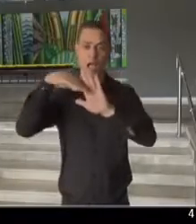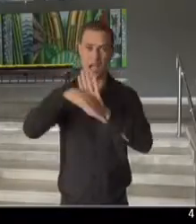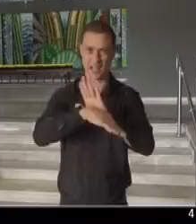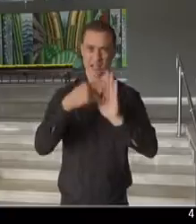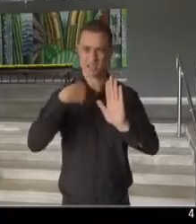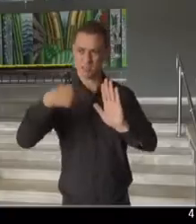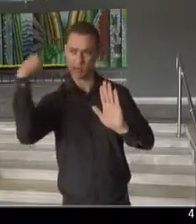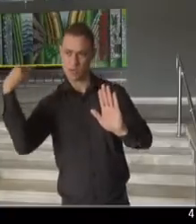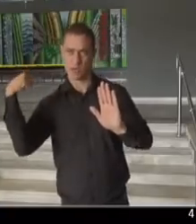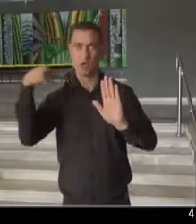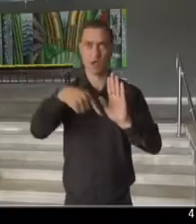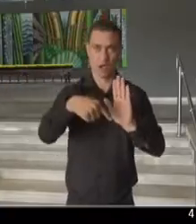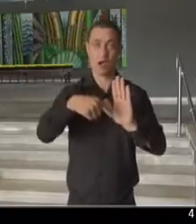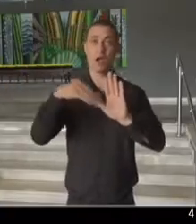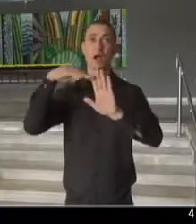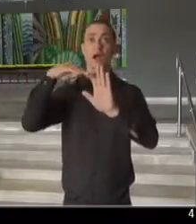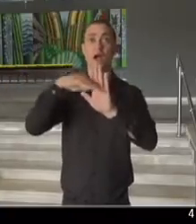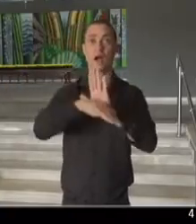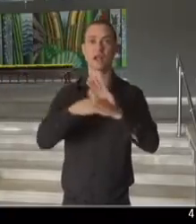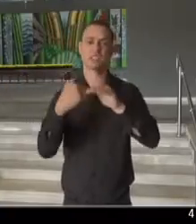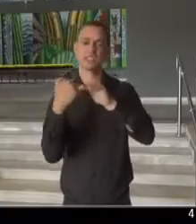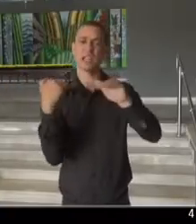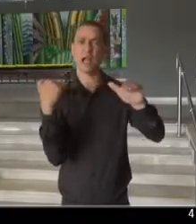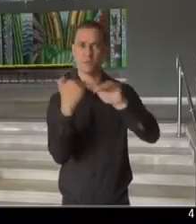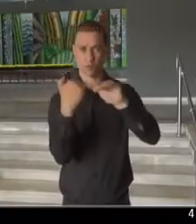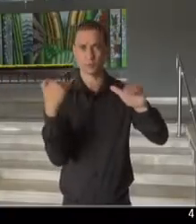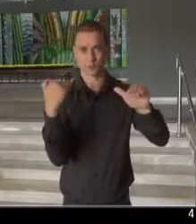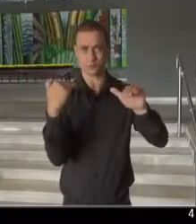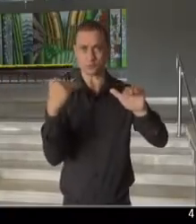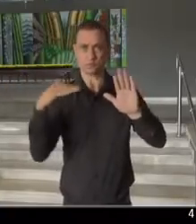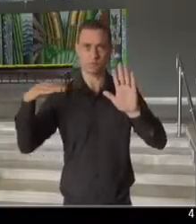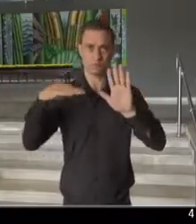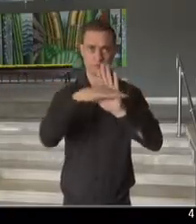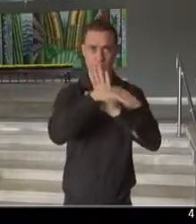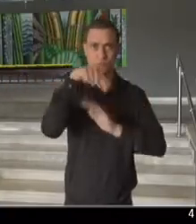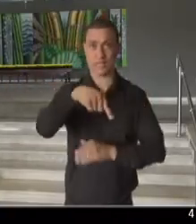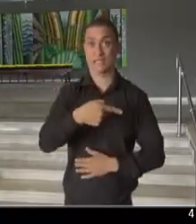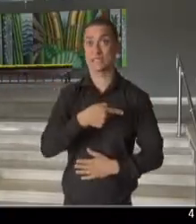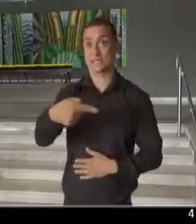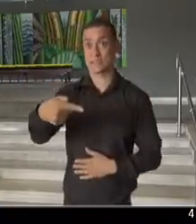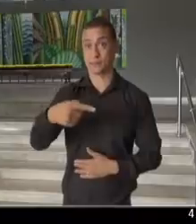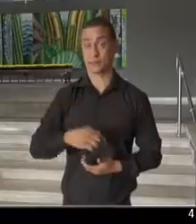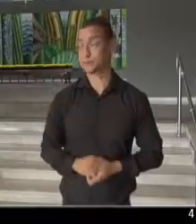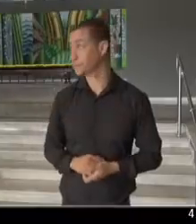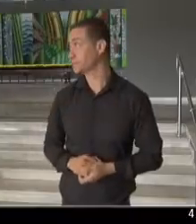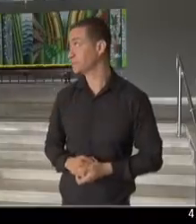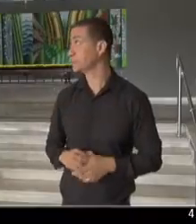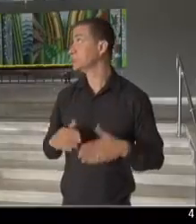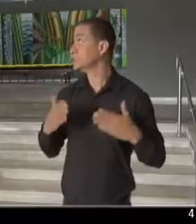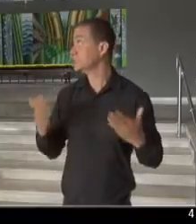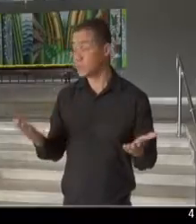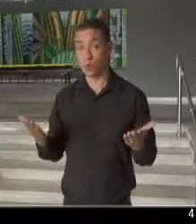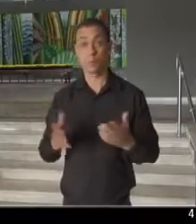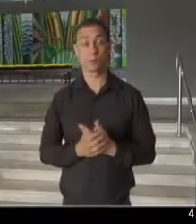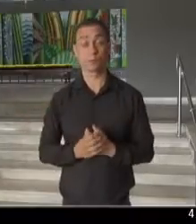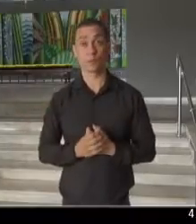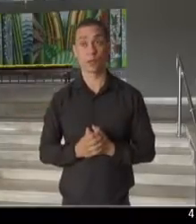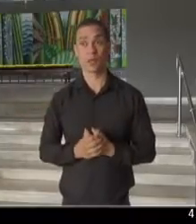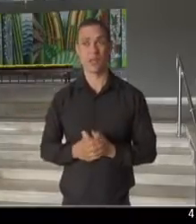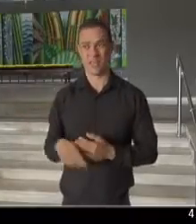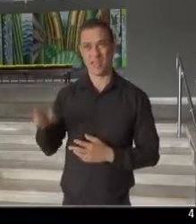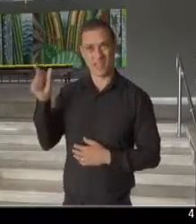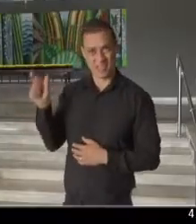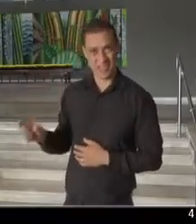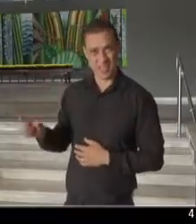semana passada e estão estabilizados nessa semana epidemiológica. Como a própria doutora